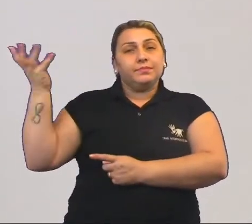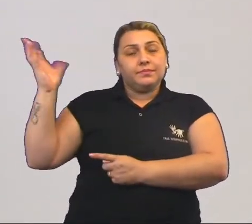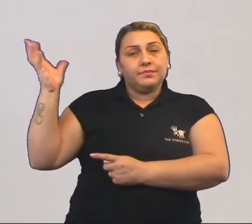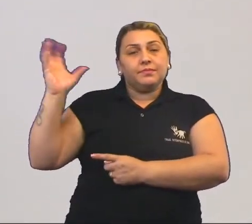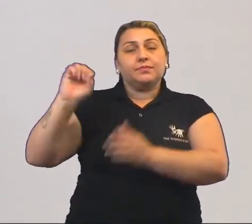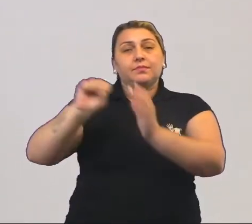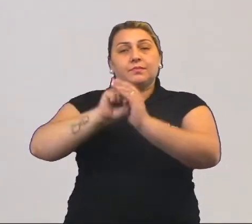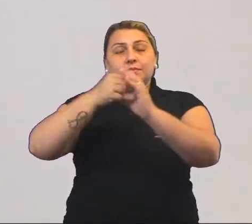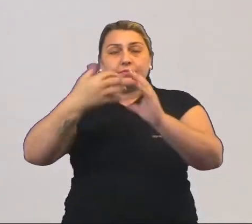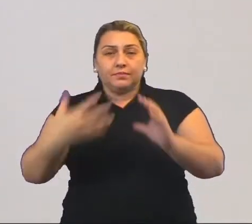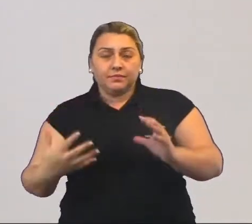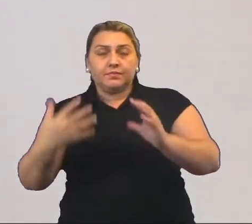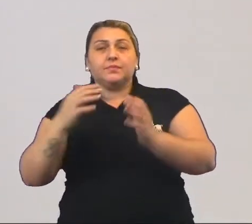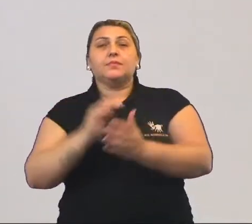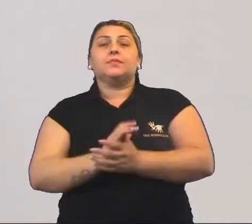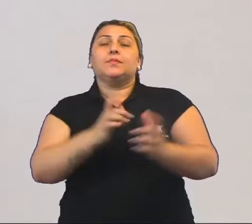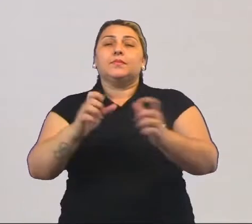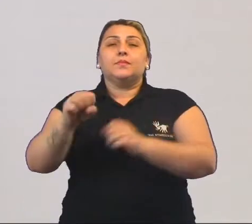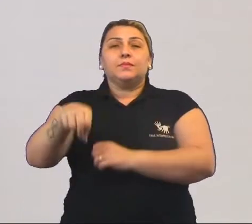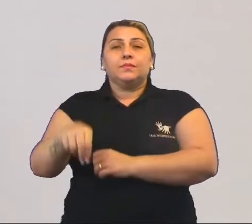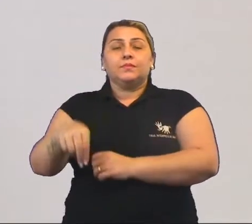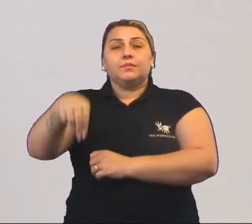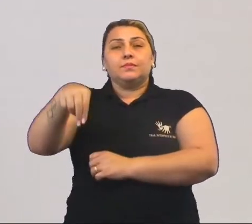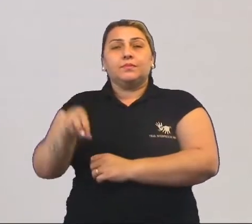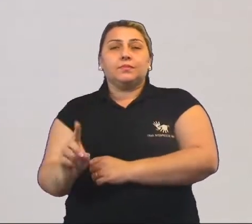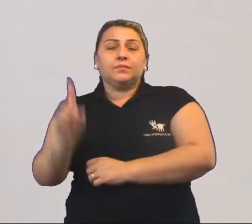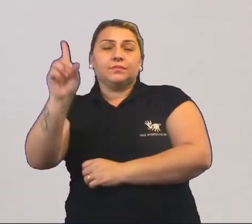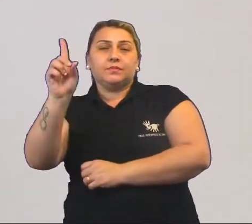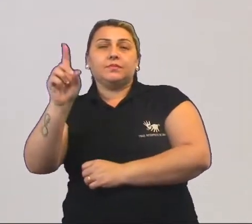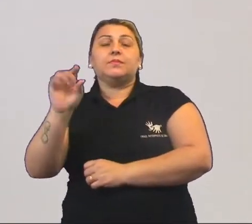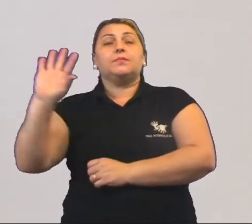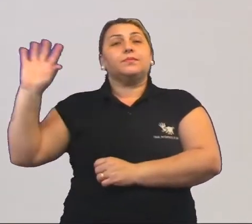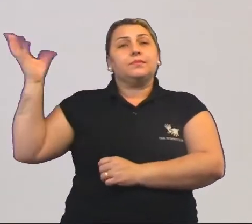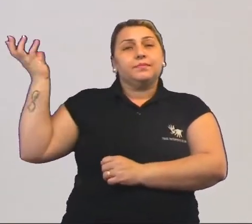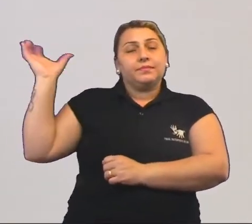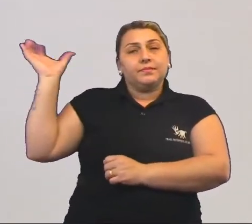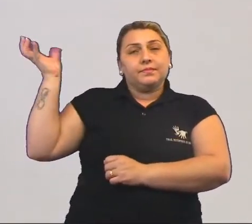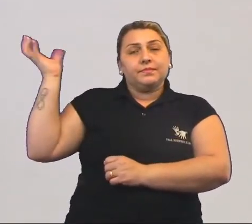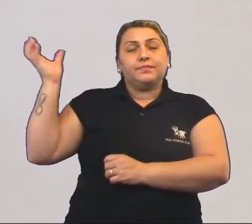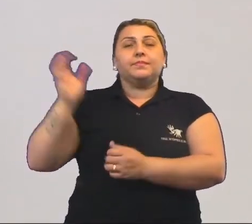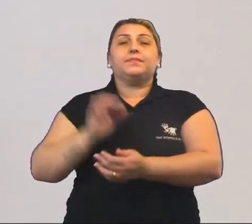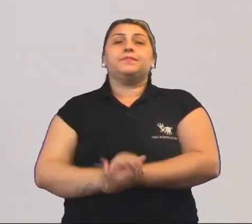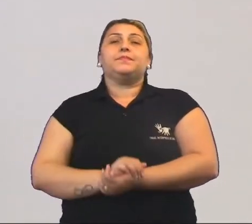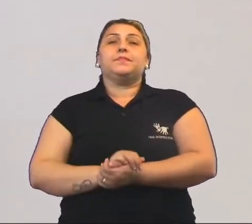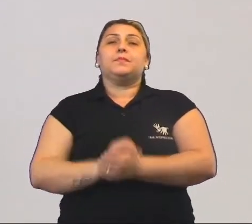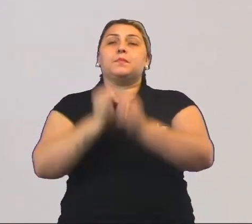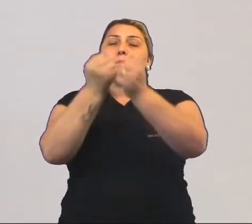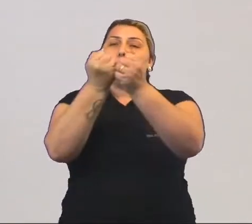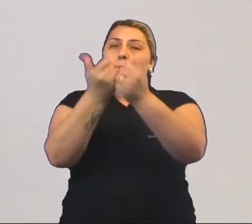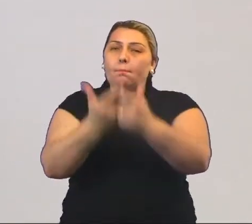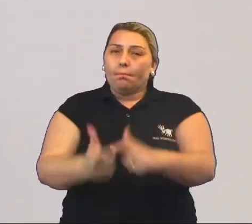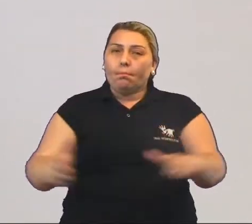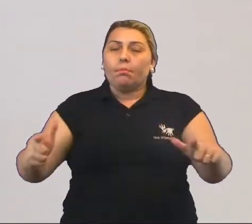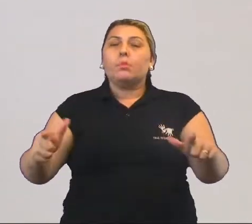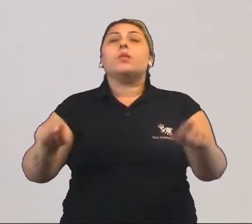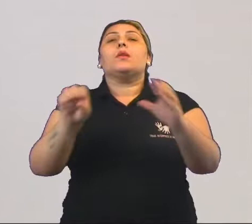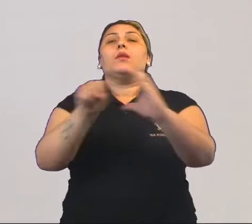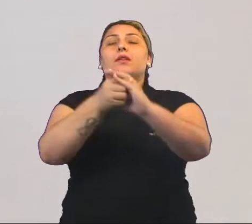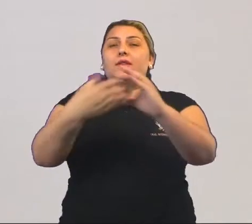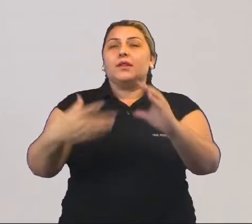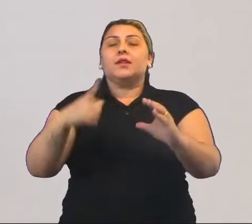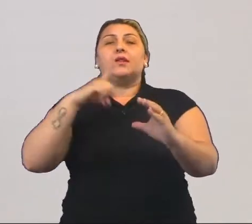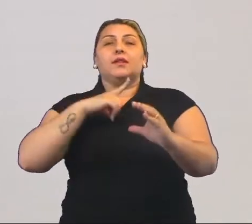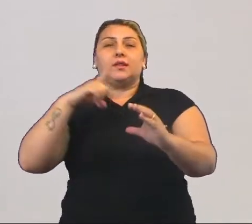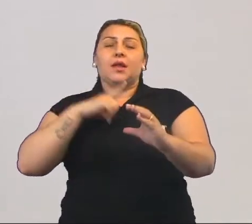característico da maior parte do Nordeste. É um clima basicamente que é seco e é característico de ter